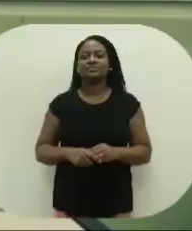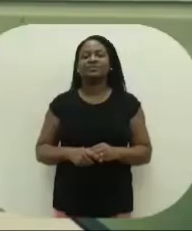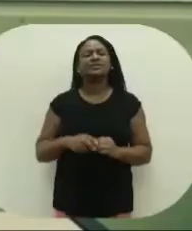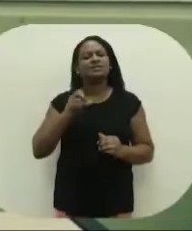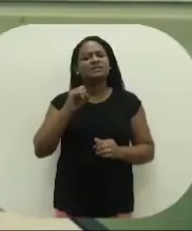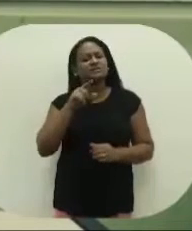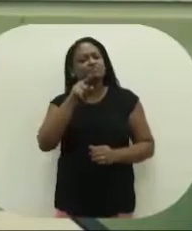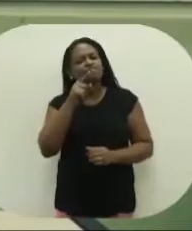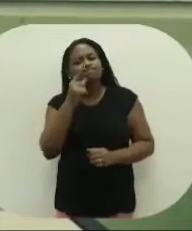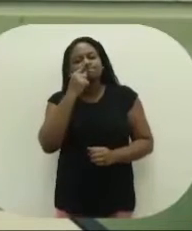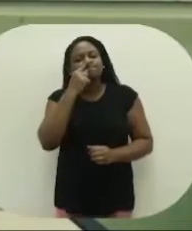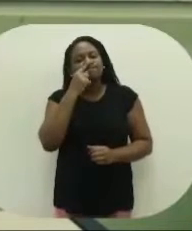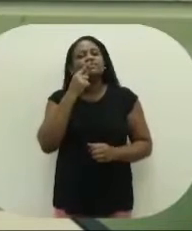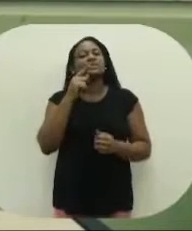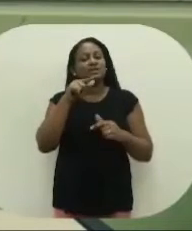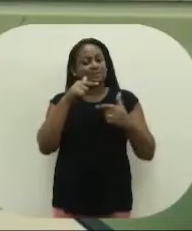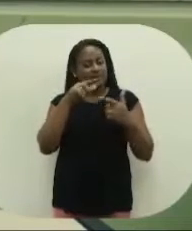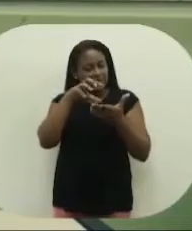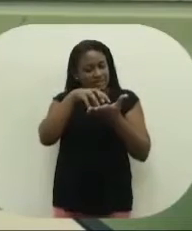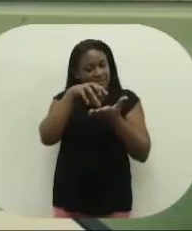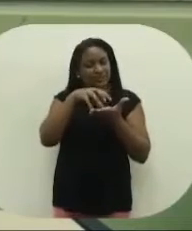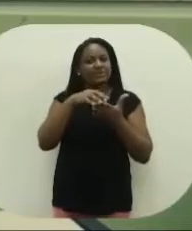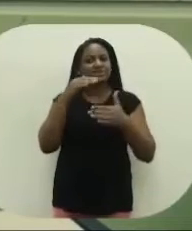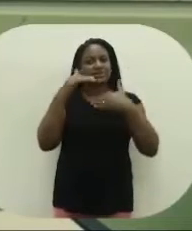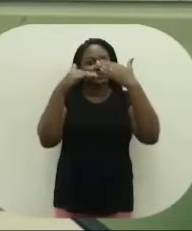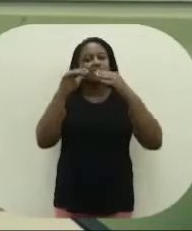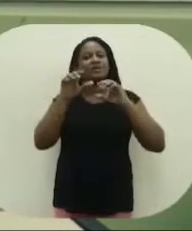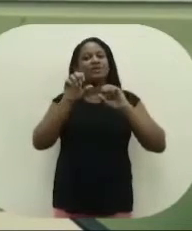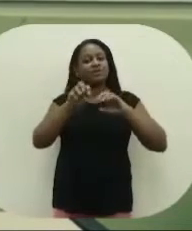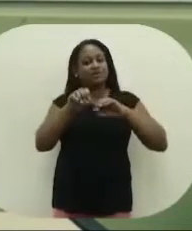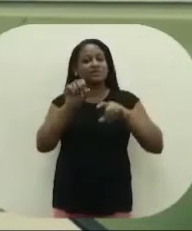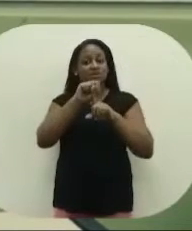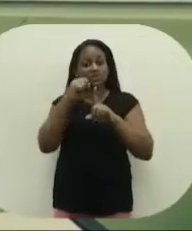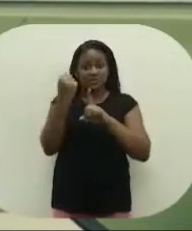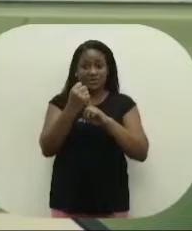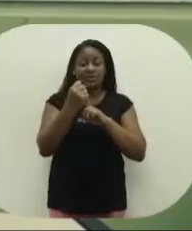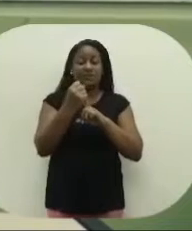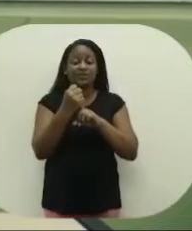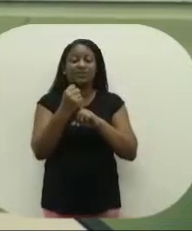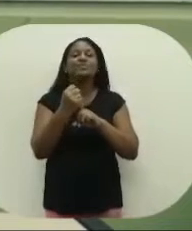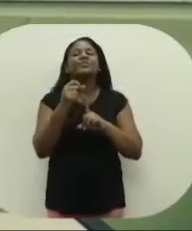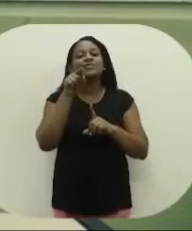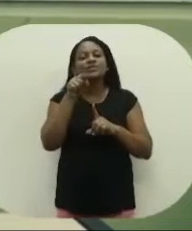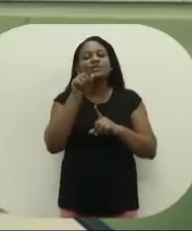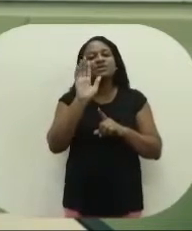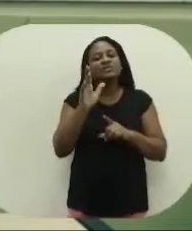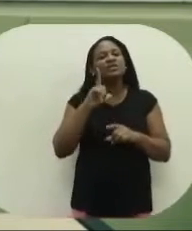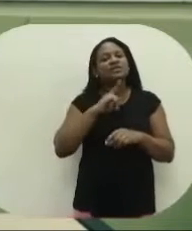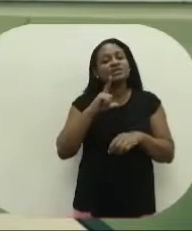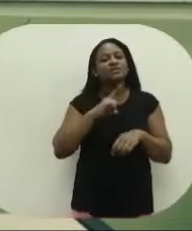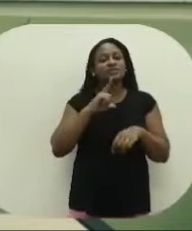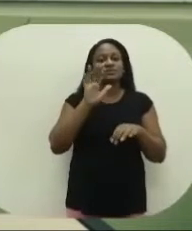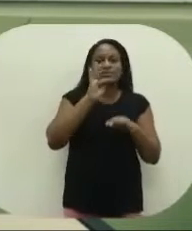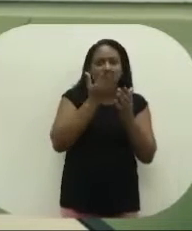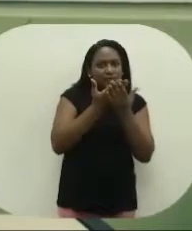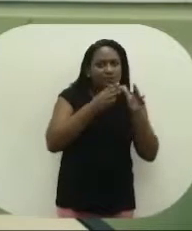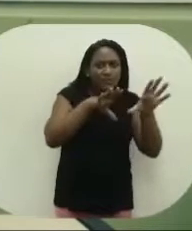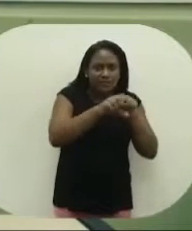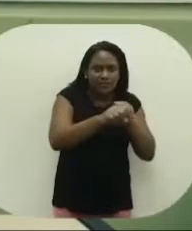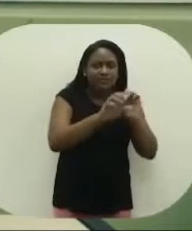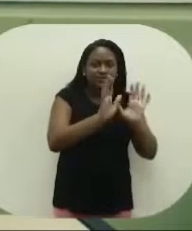você se identifique com o eixo desenvolvimento educacional e social, e você já possua uma